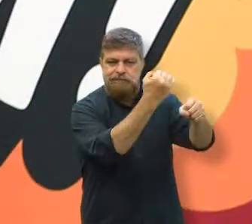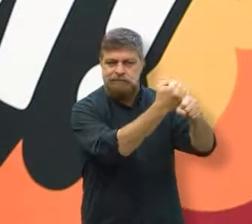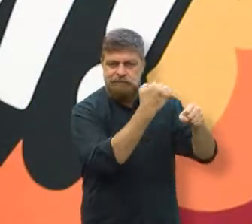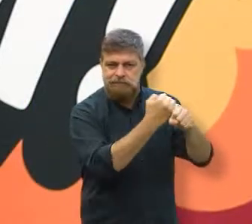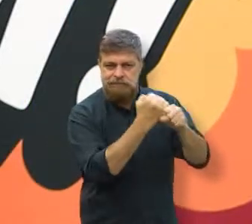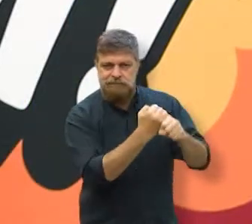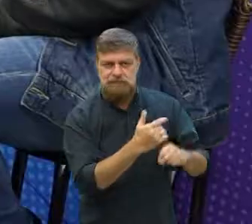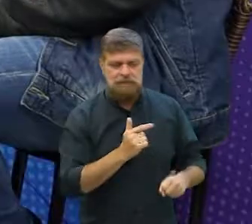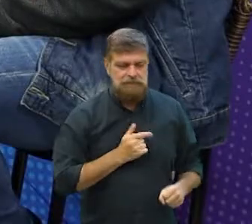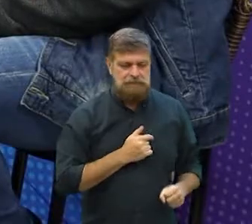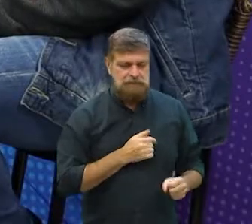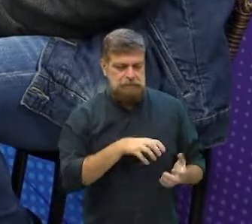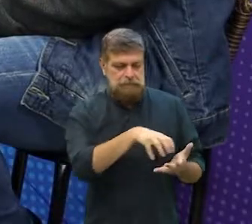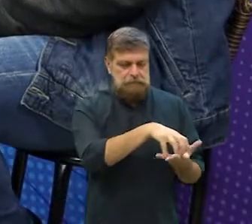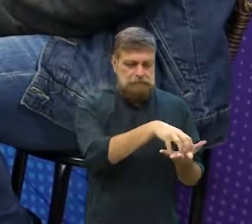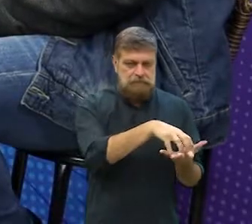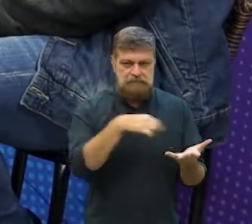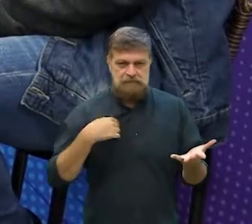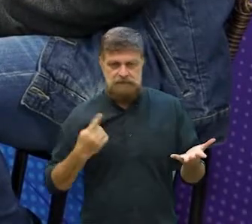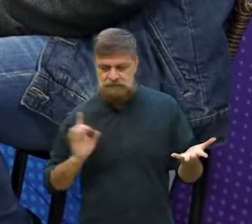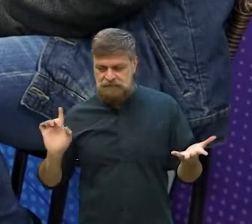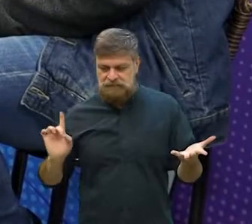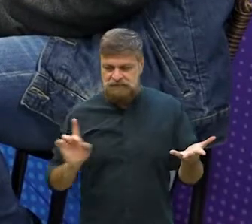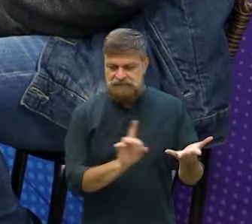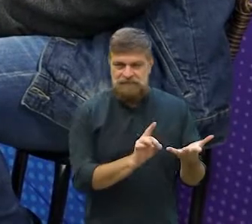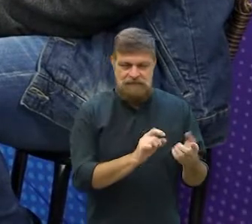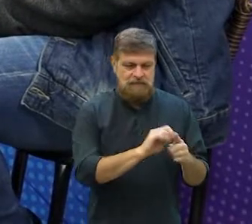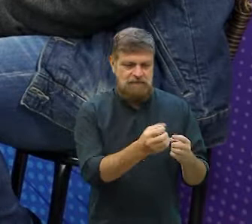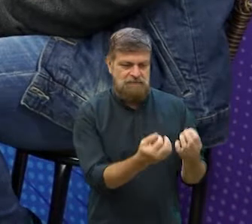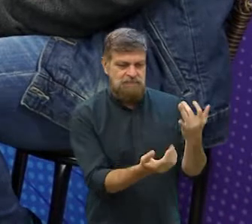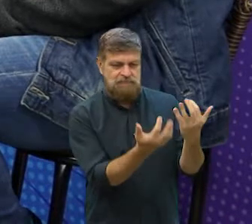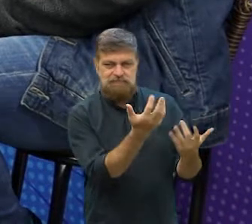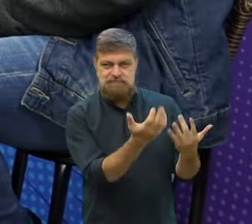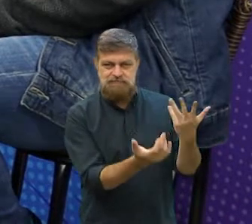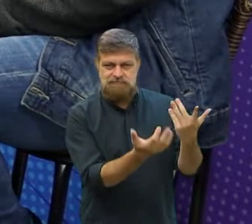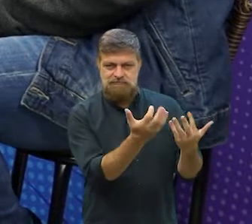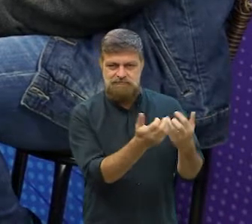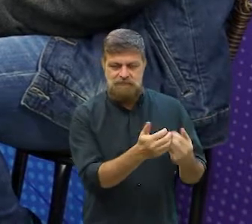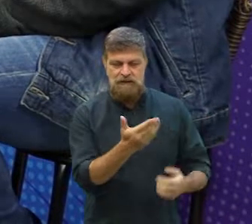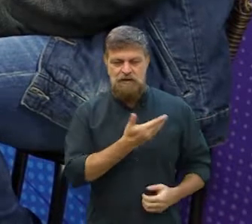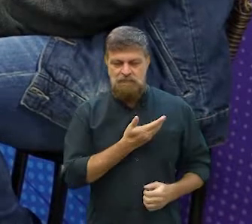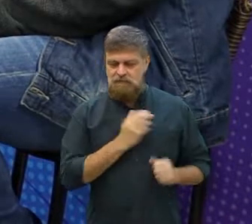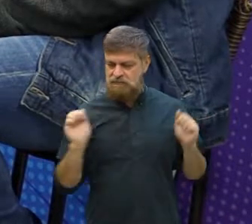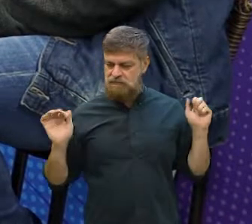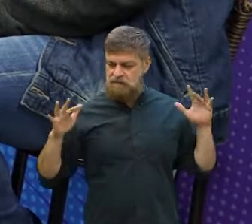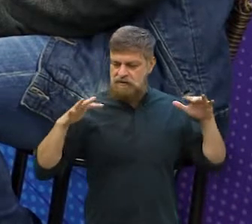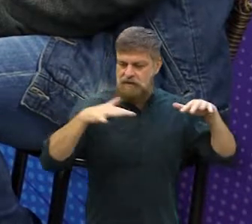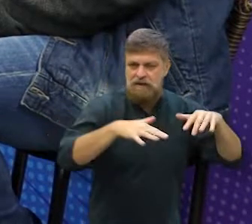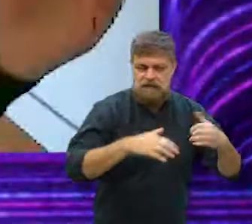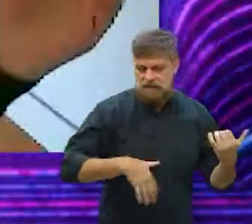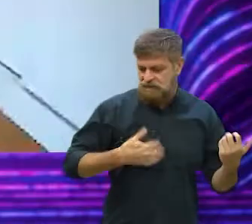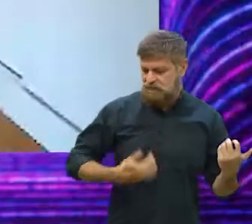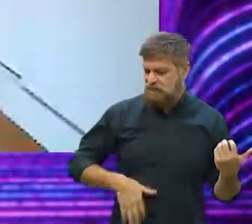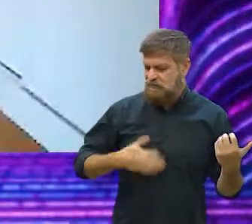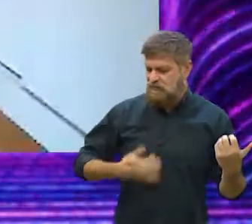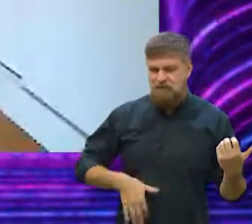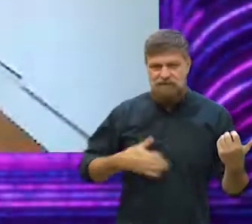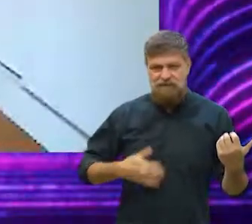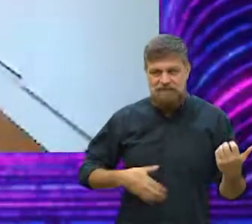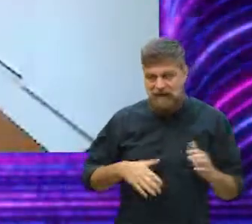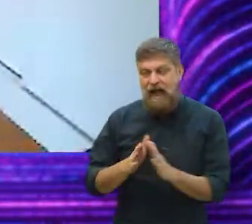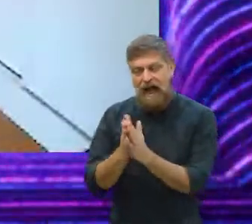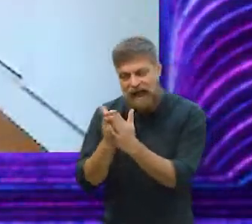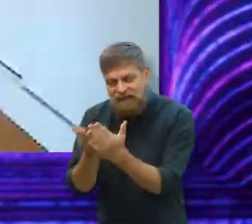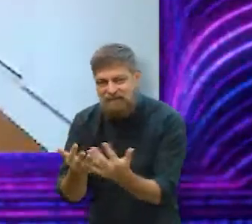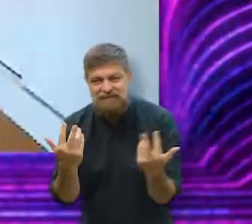de pé, meio caindo aos pedaços, e aí na minha geração a gente ia lá fazer fogueira no Esqueleto, que era ir lá com os amigos tocar violão. E tem isso no